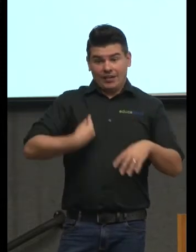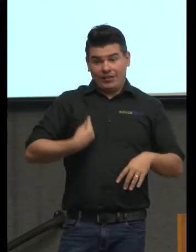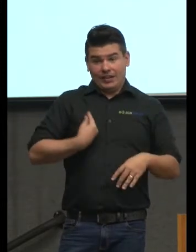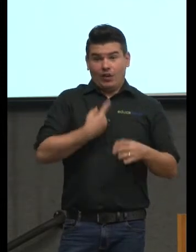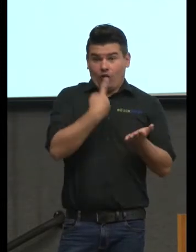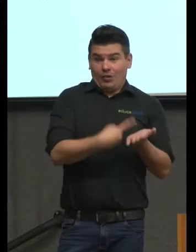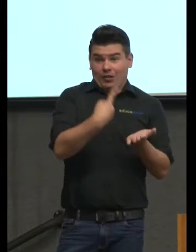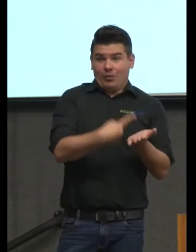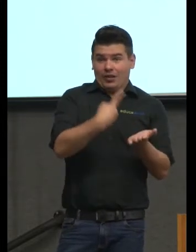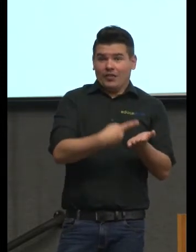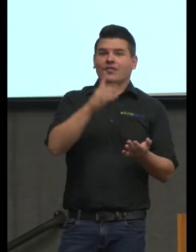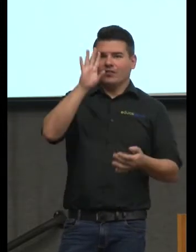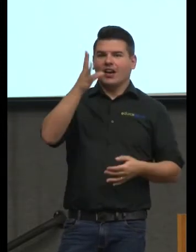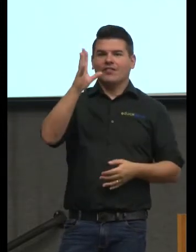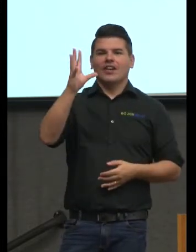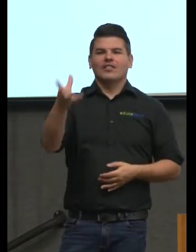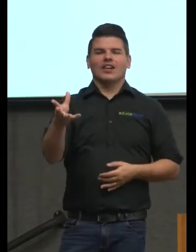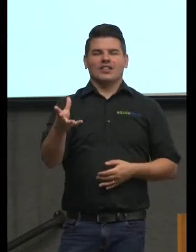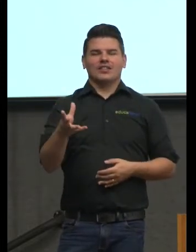seja um